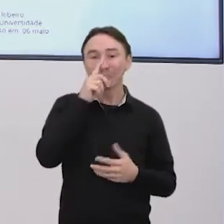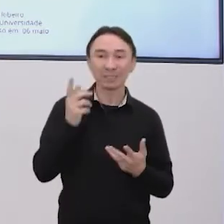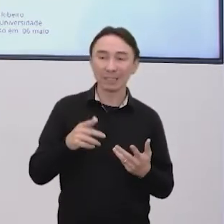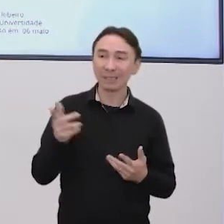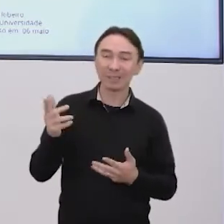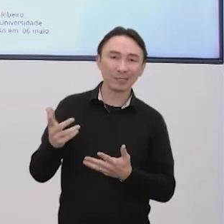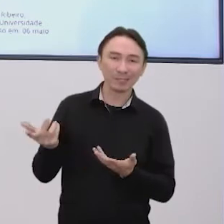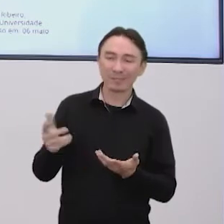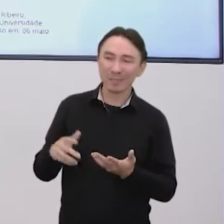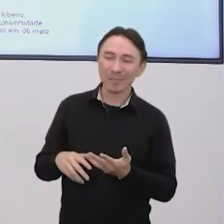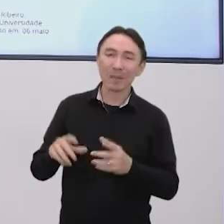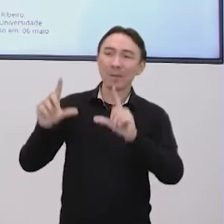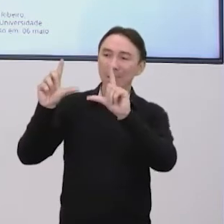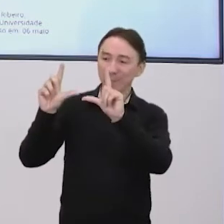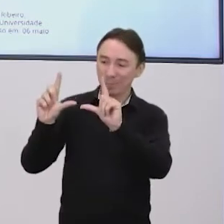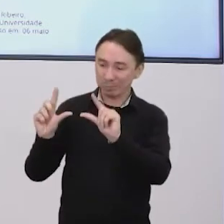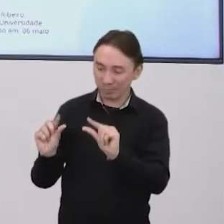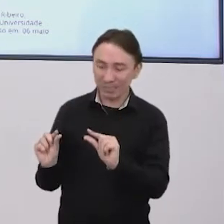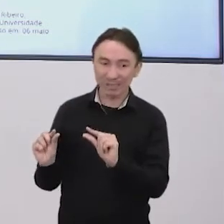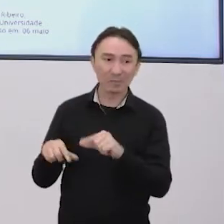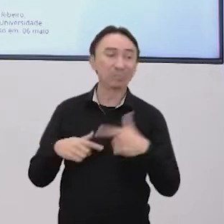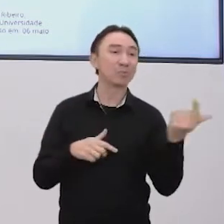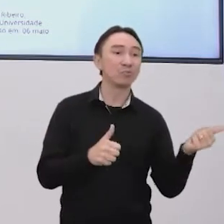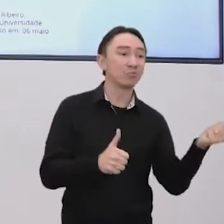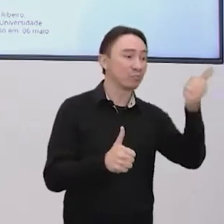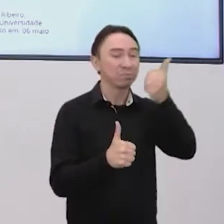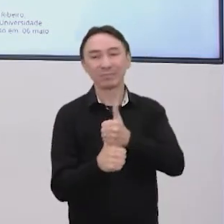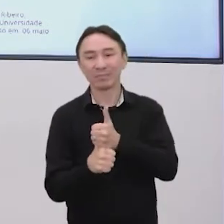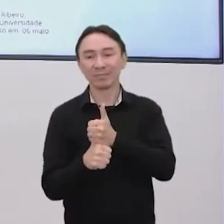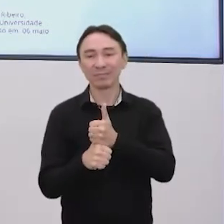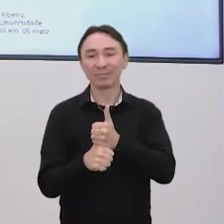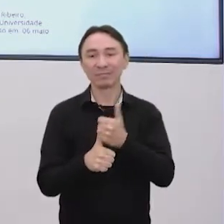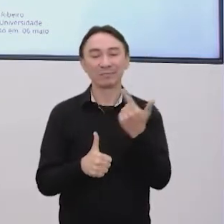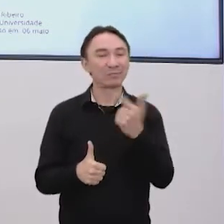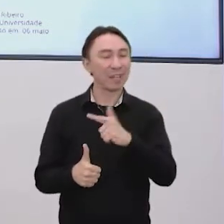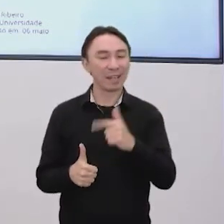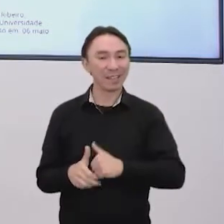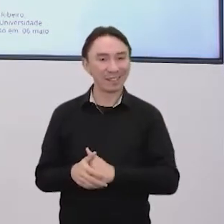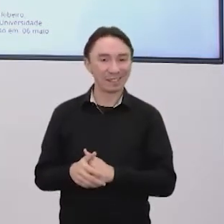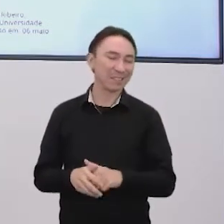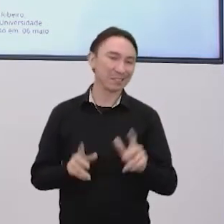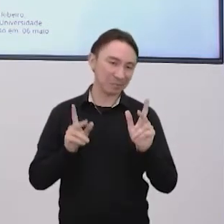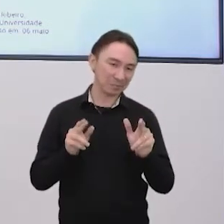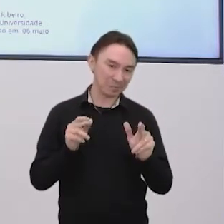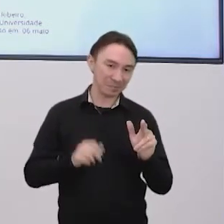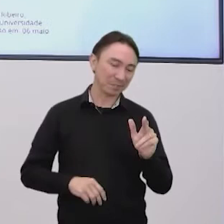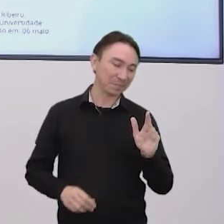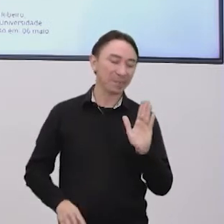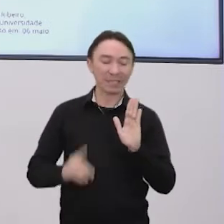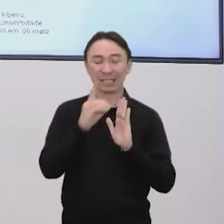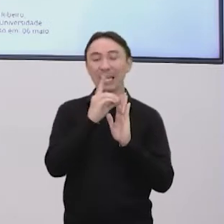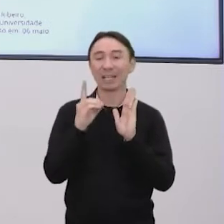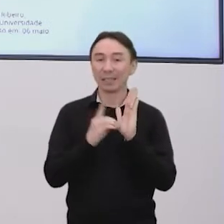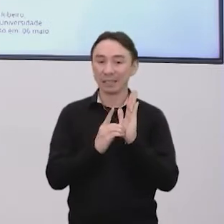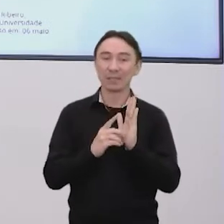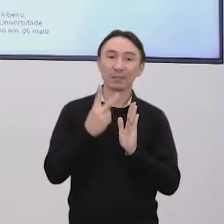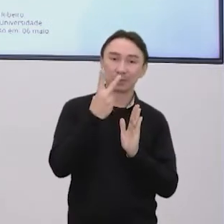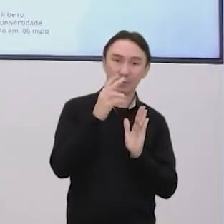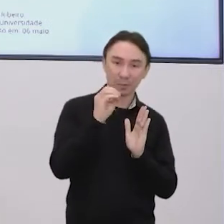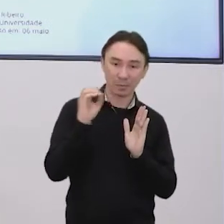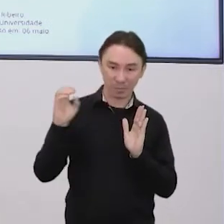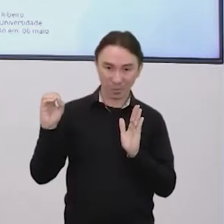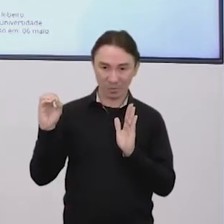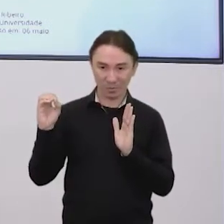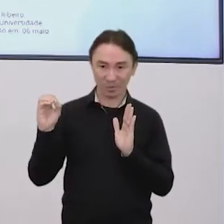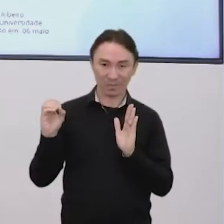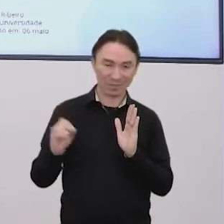substituir. Que foi o que aconteceu aí no início dos anos 2000, a gente tem uma matriz energética muito pautada nas